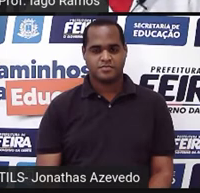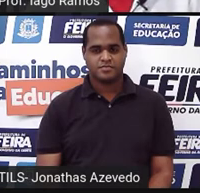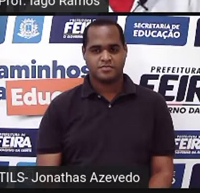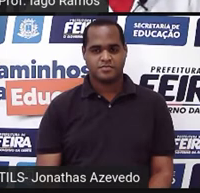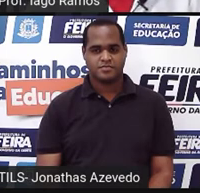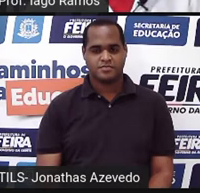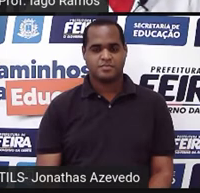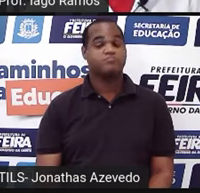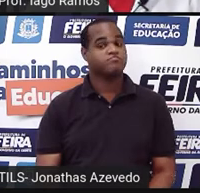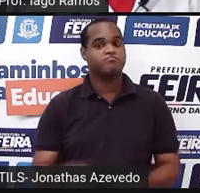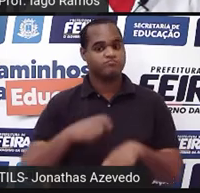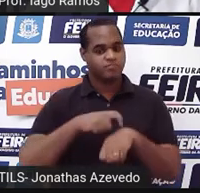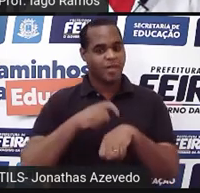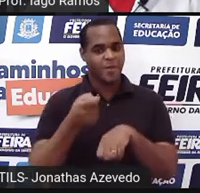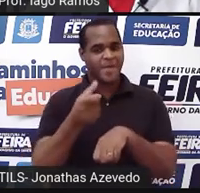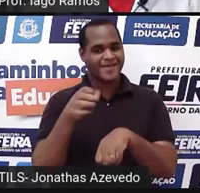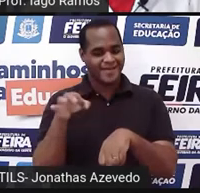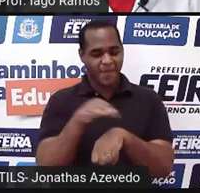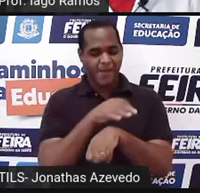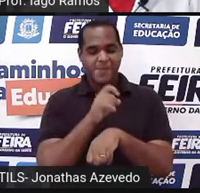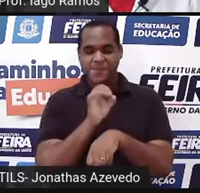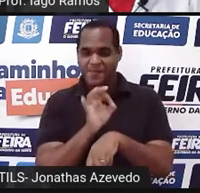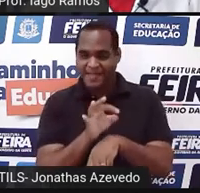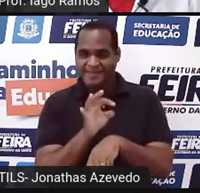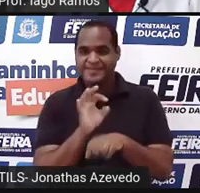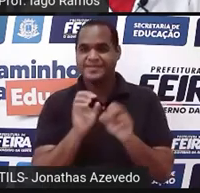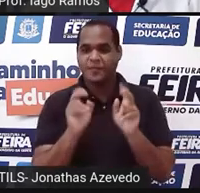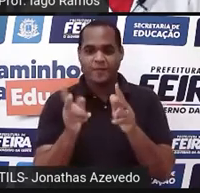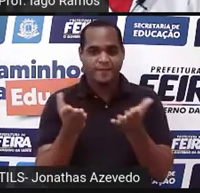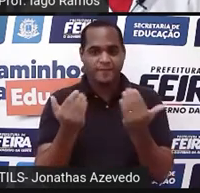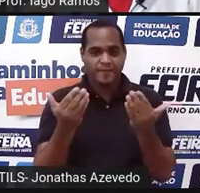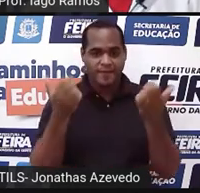Bom, meu tempo está acabando. Vamos lá?